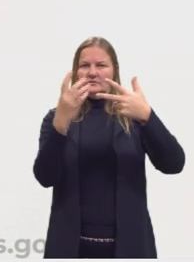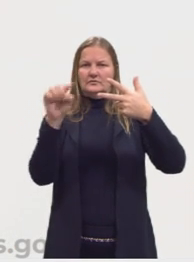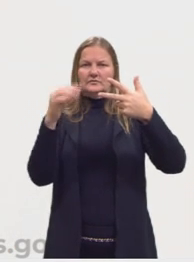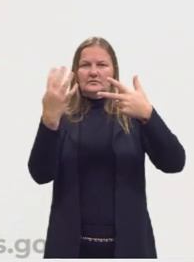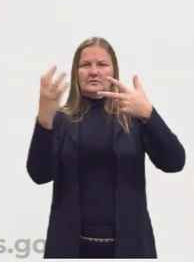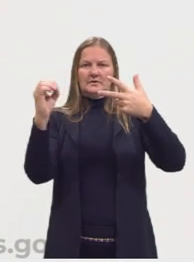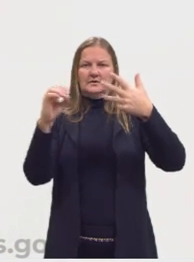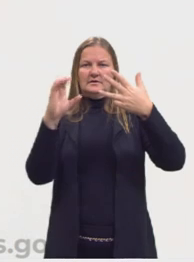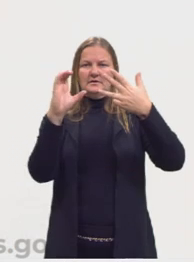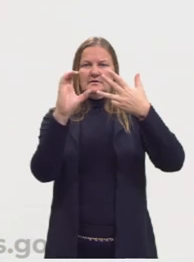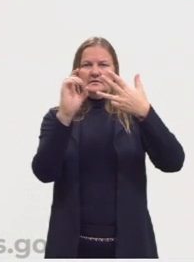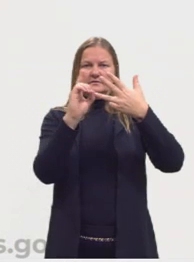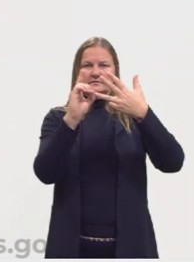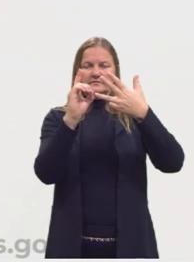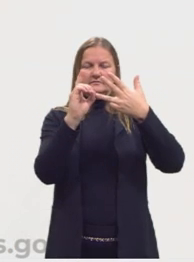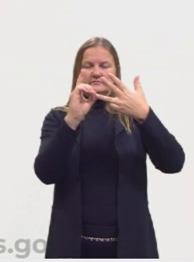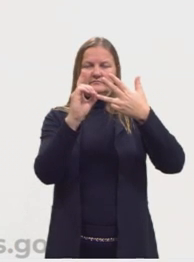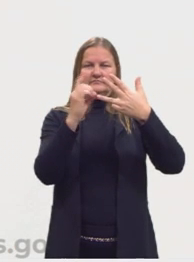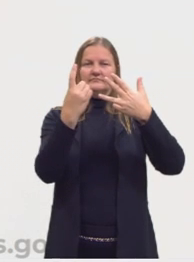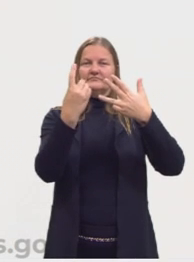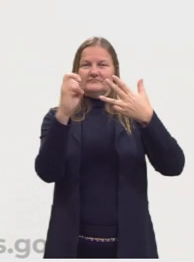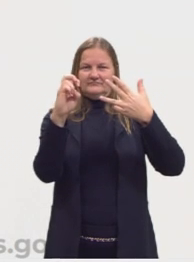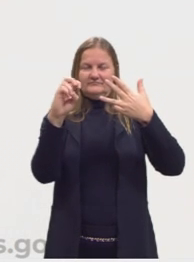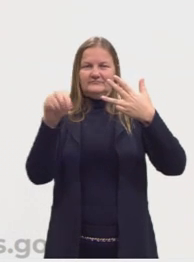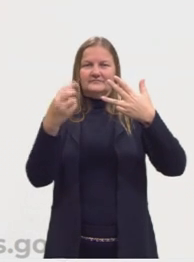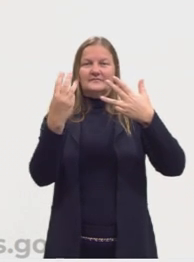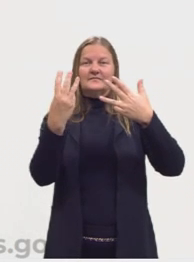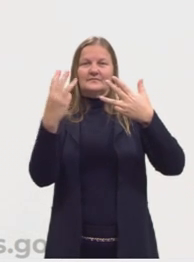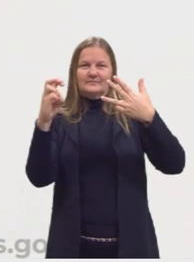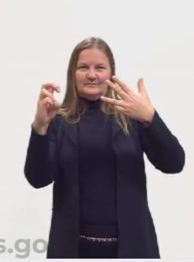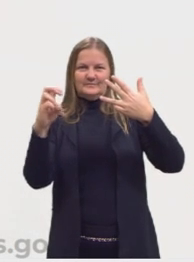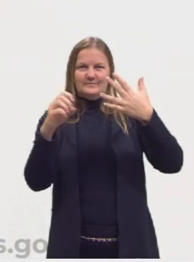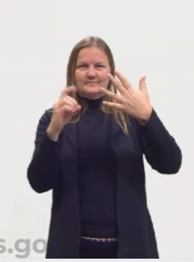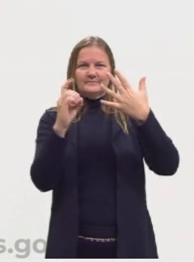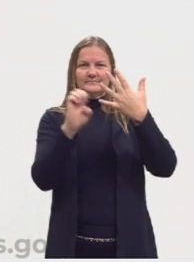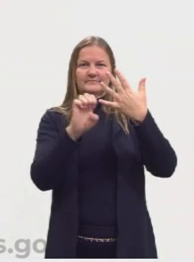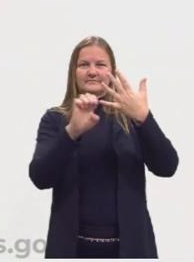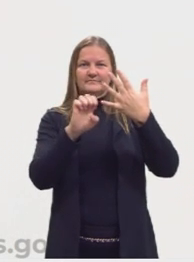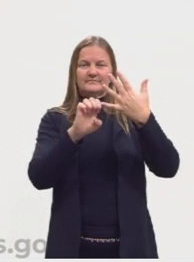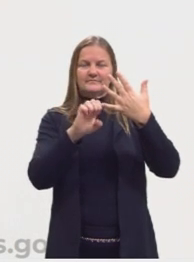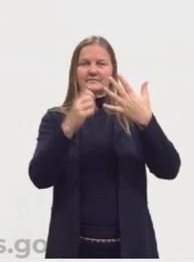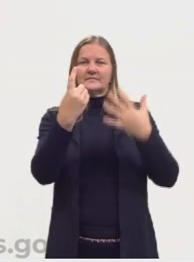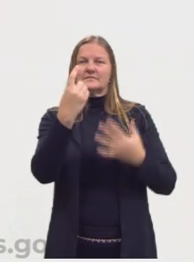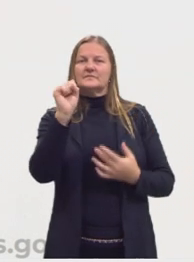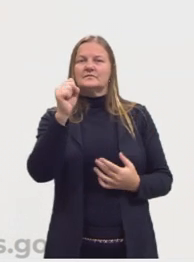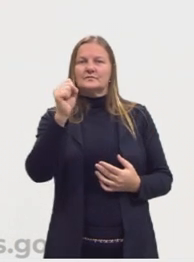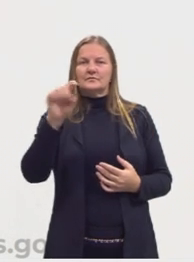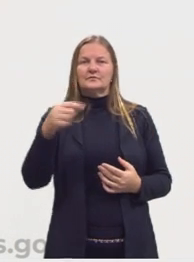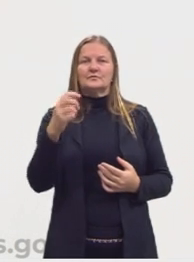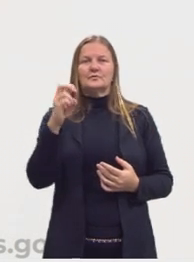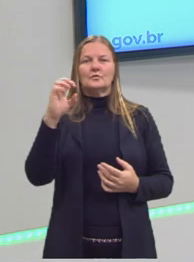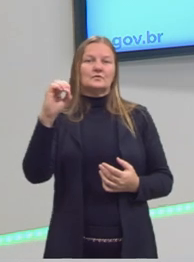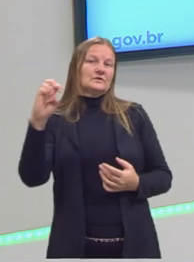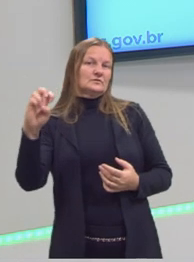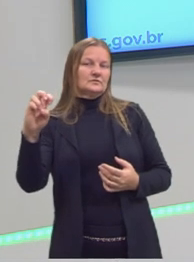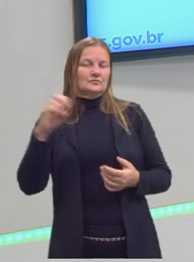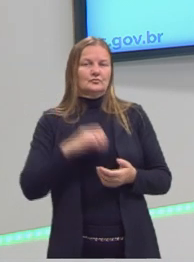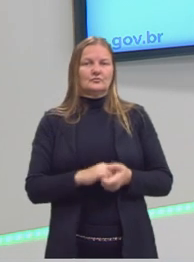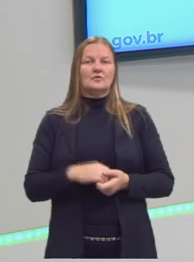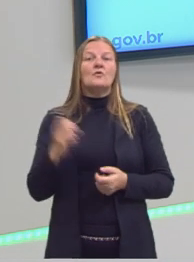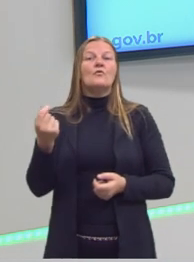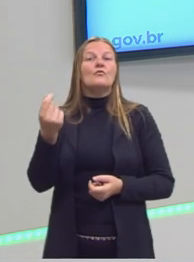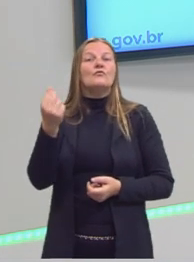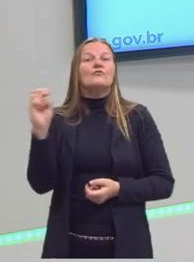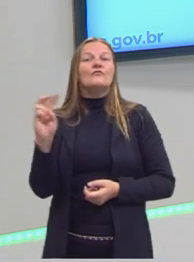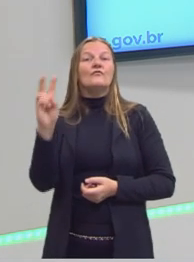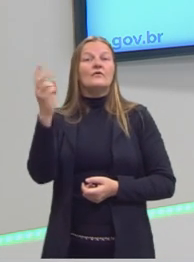40, letra D, 15 com 35, e letra E, 18 com 5. Esses valores,